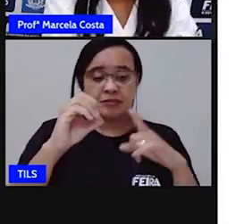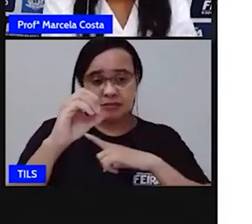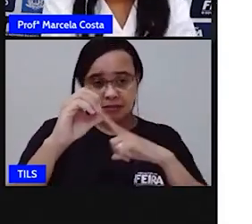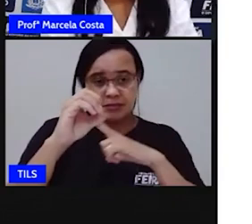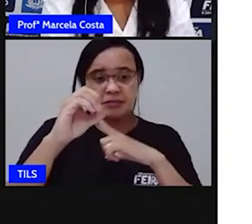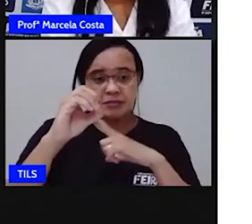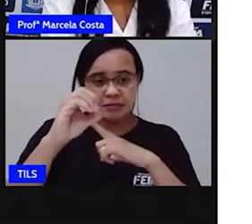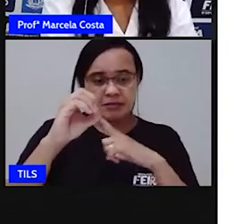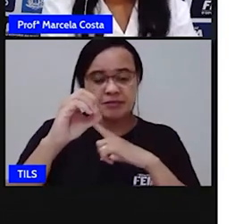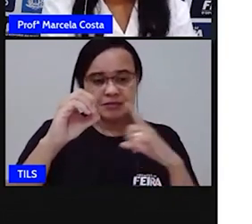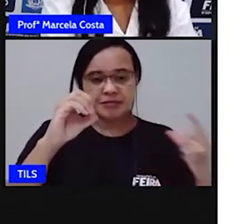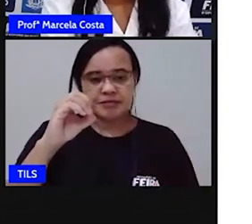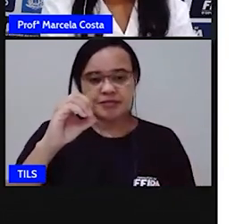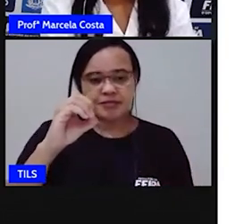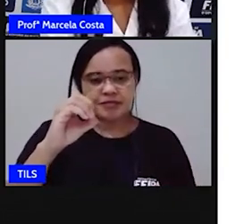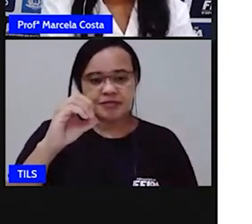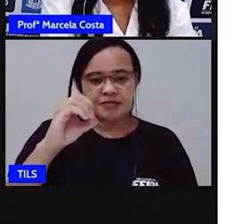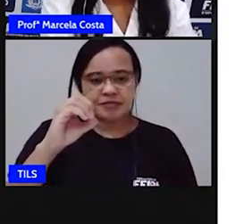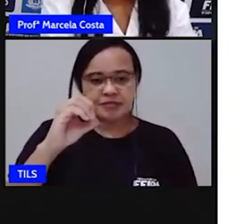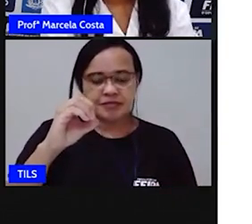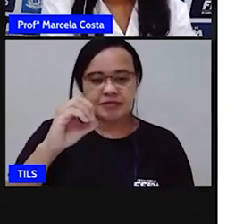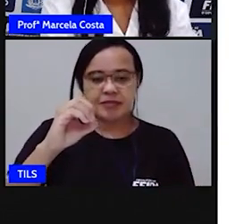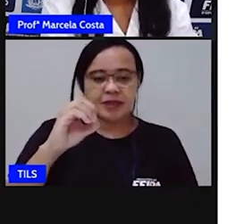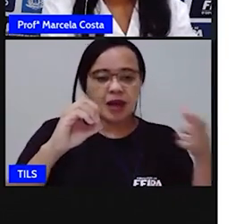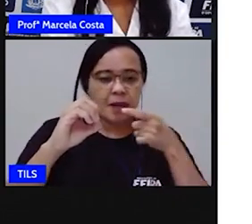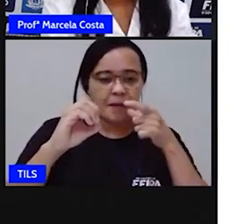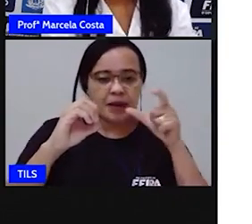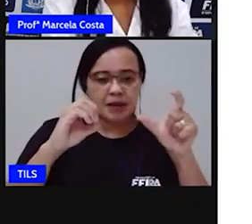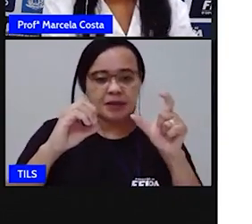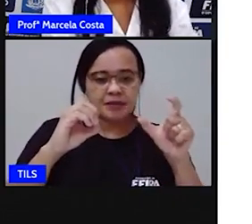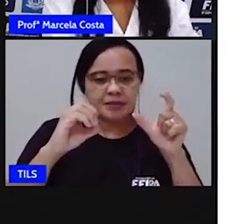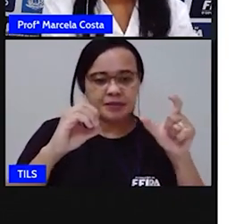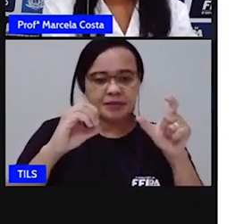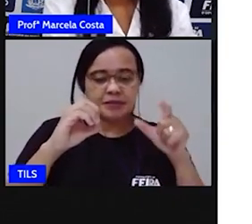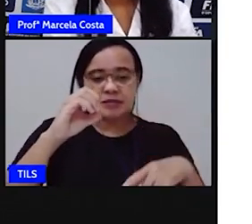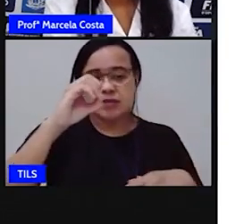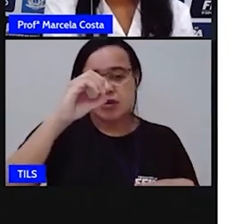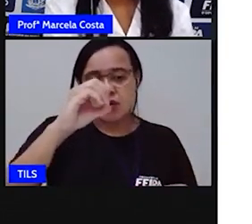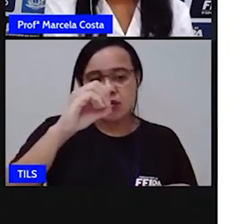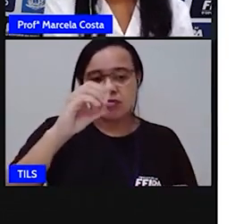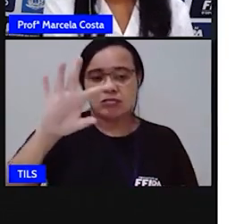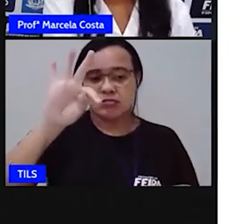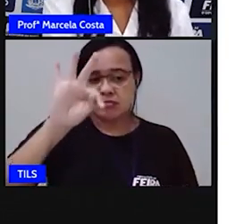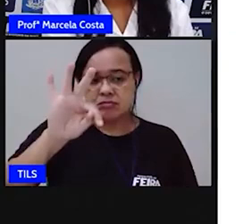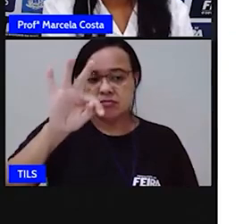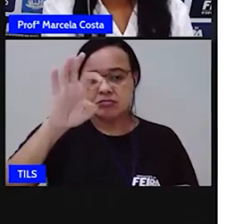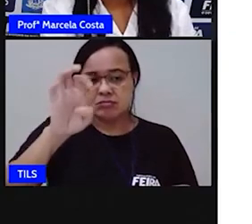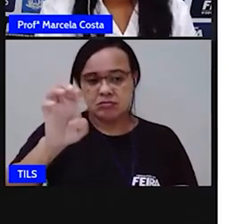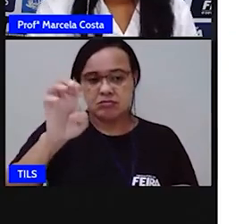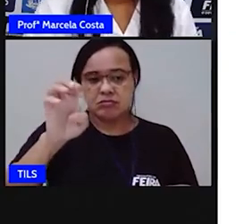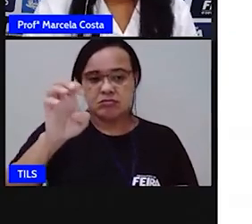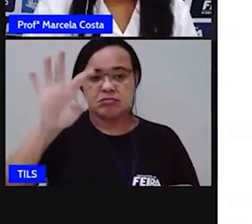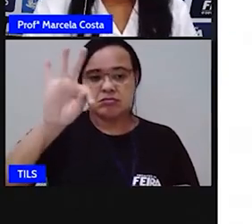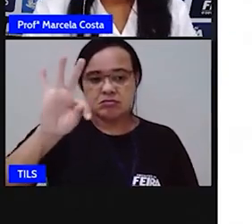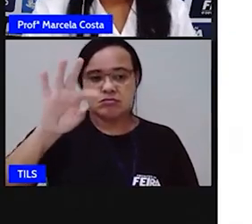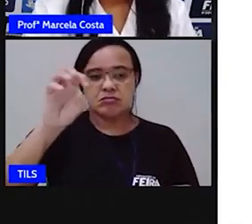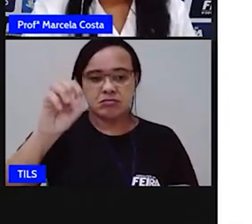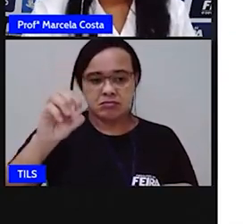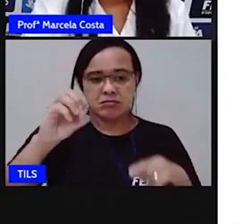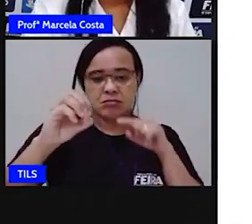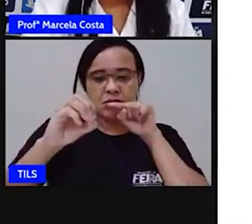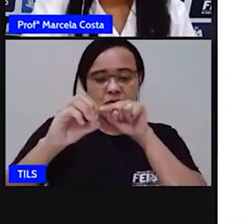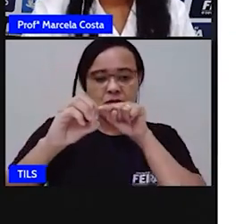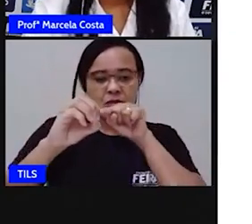dessa palavra. Vejam. Teto. Teto. Teto.